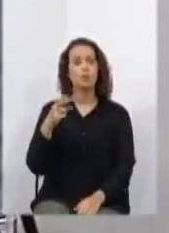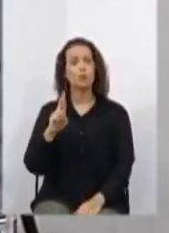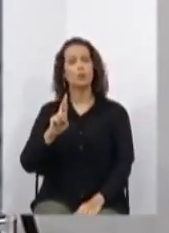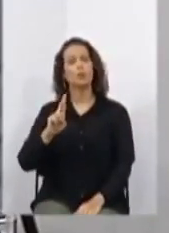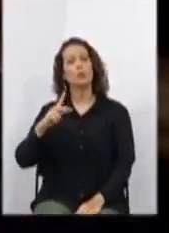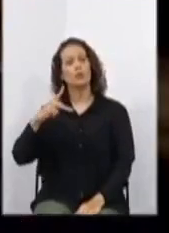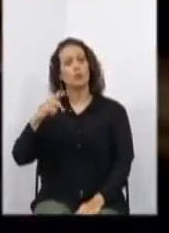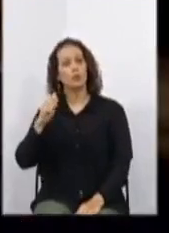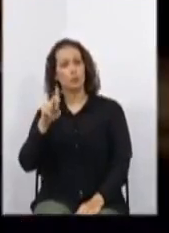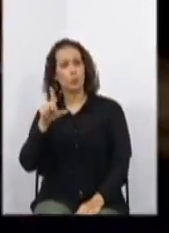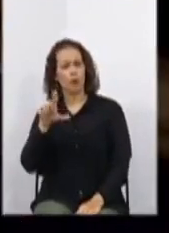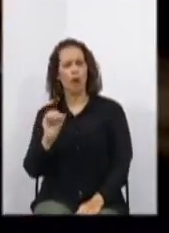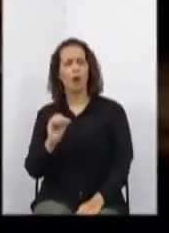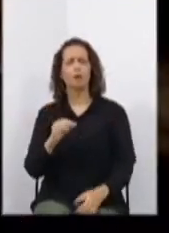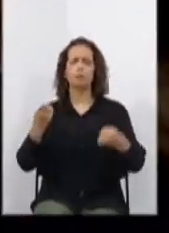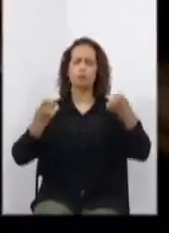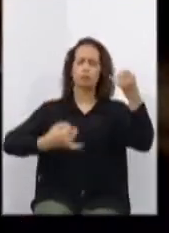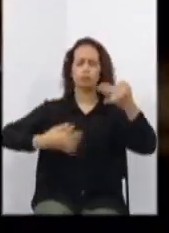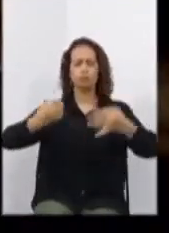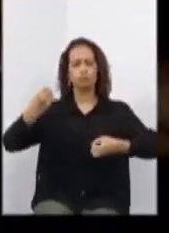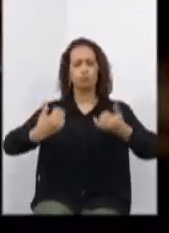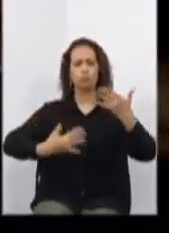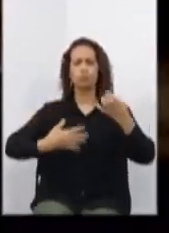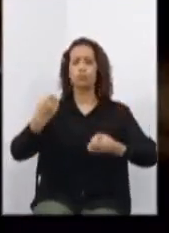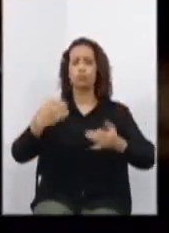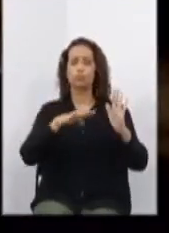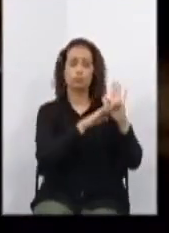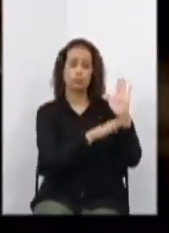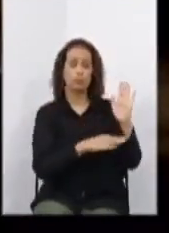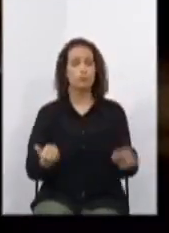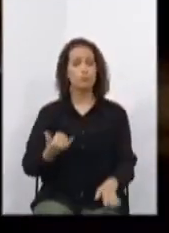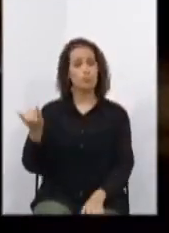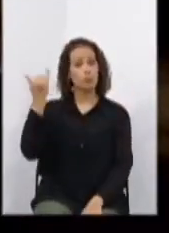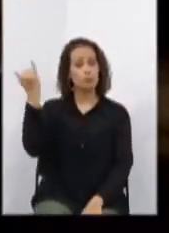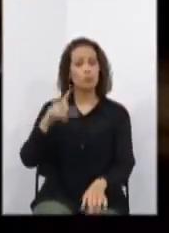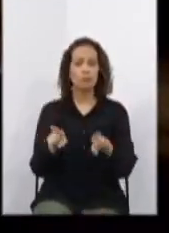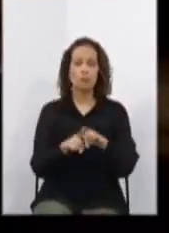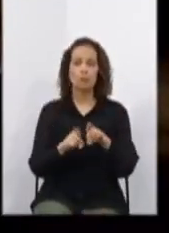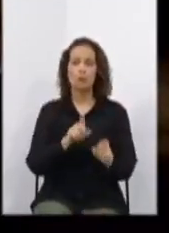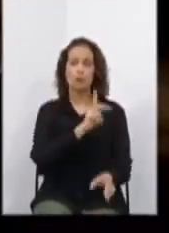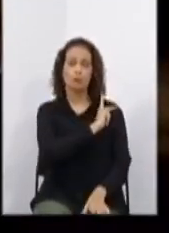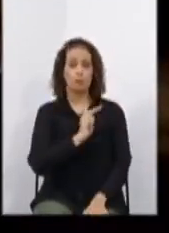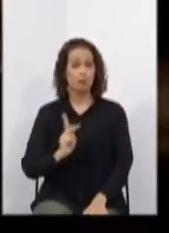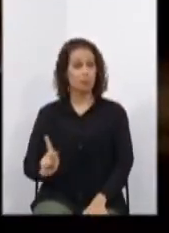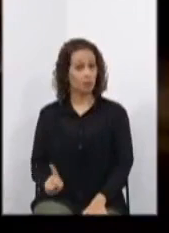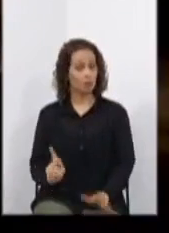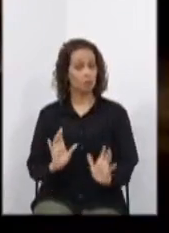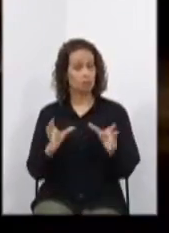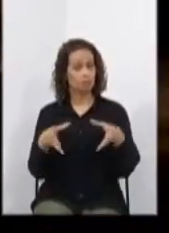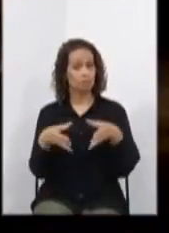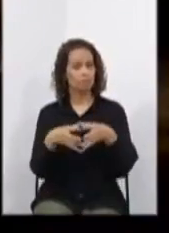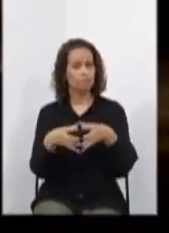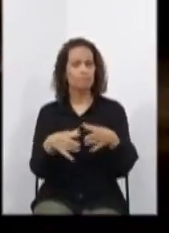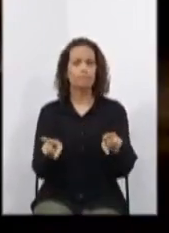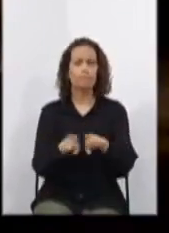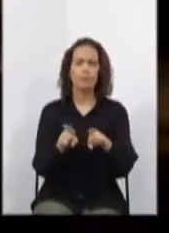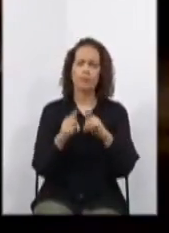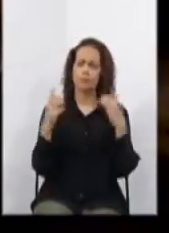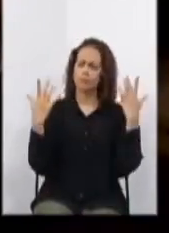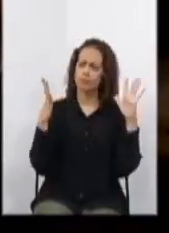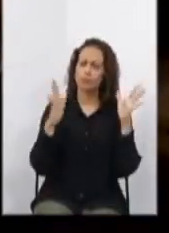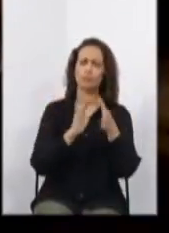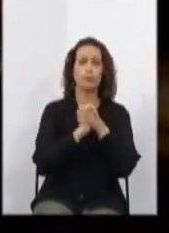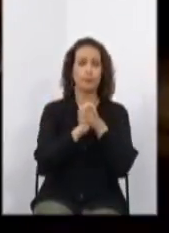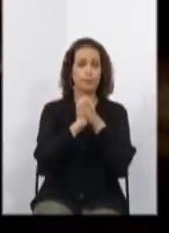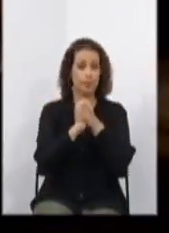pela relatoria importante e ao autor aí, o nosso presidente dessa sessão, o amigo deputado Zé Guilherme.